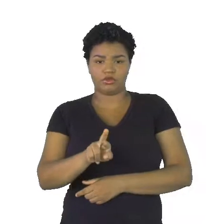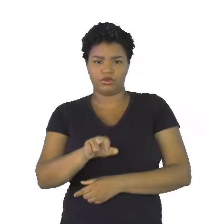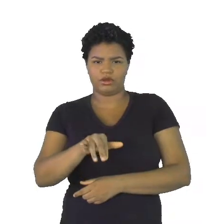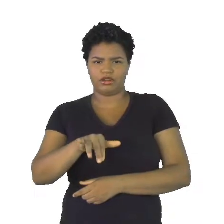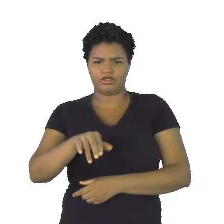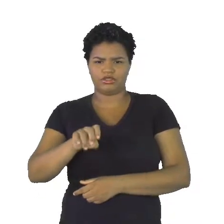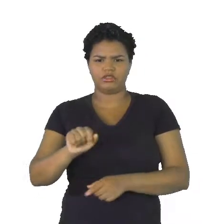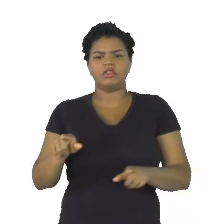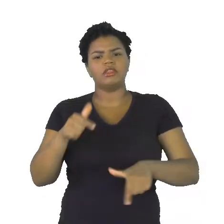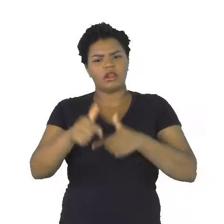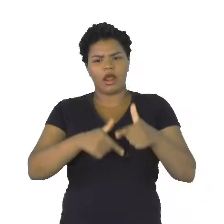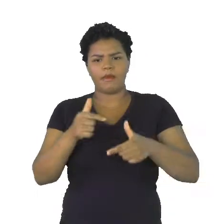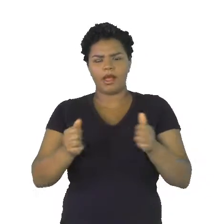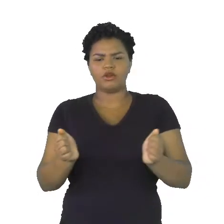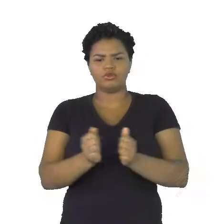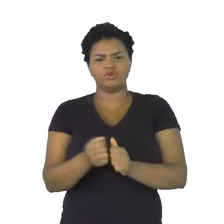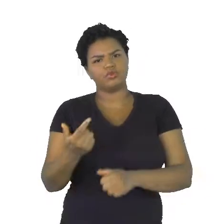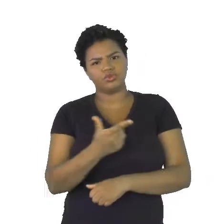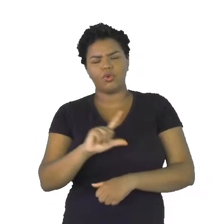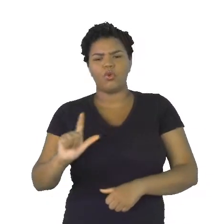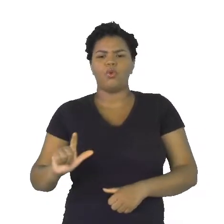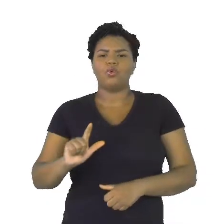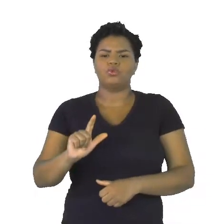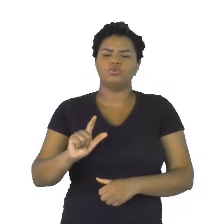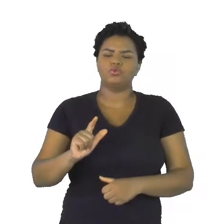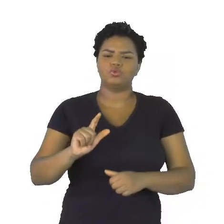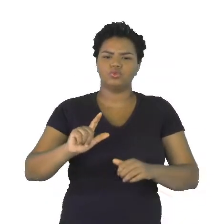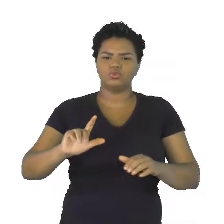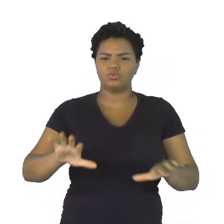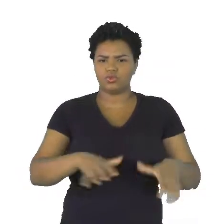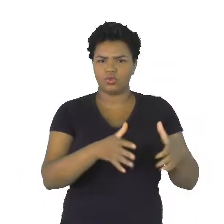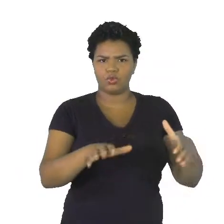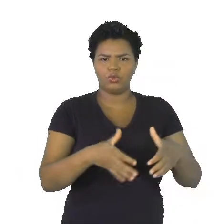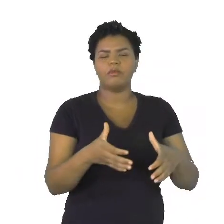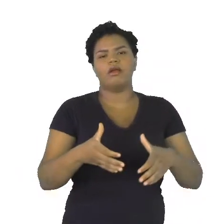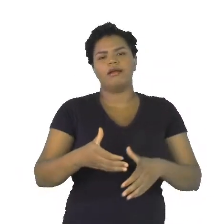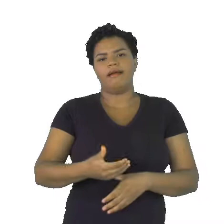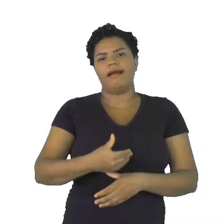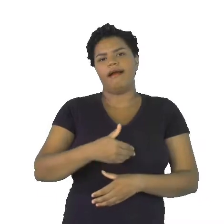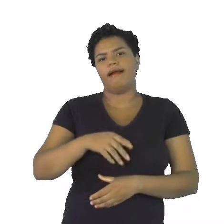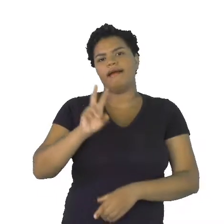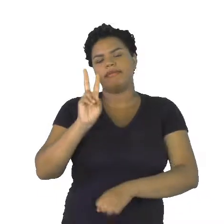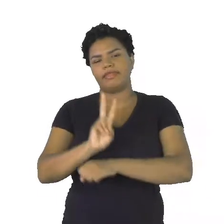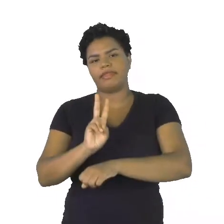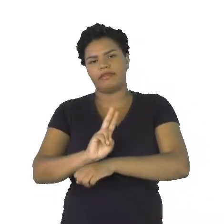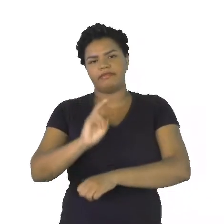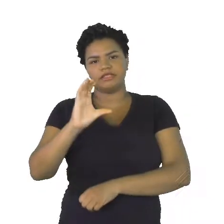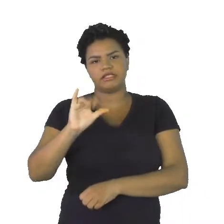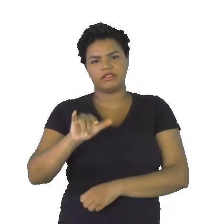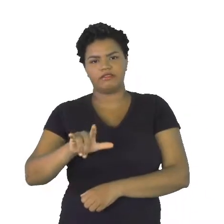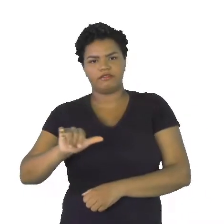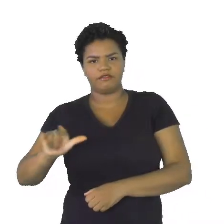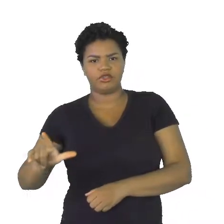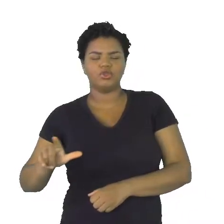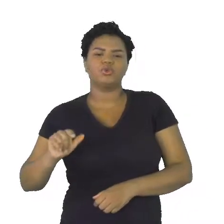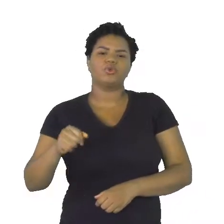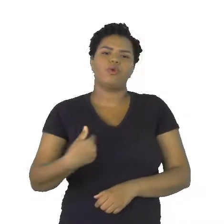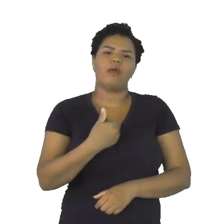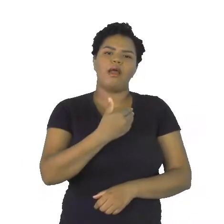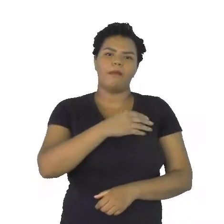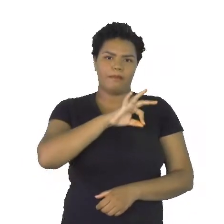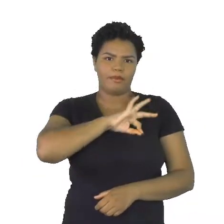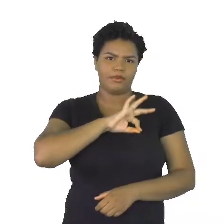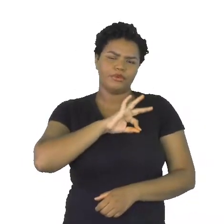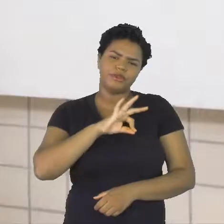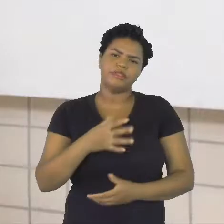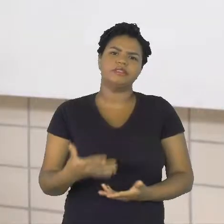órgãos, a defesa civil, o exército. Às vezes, a polícia militar auxilia também, depende da necessidade. E como que eles